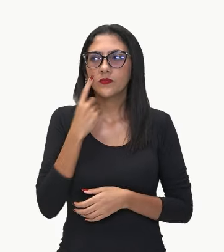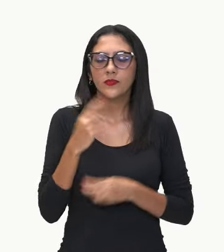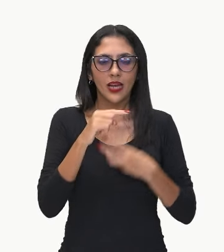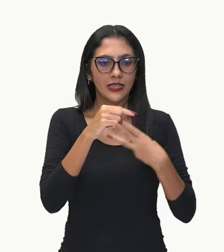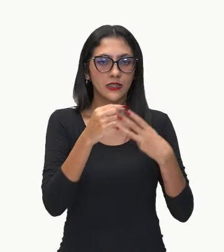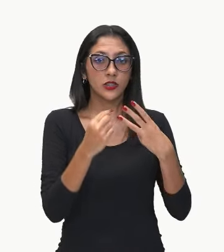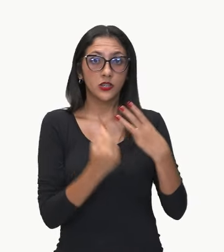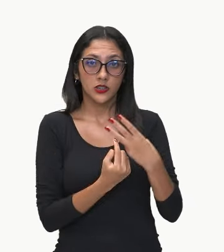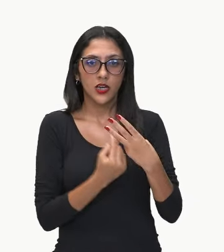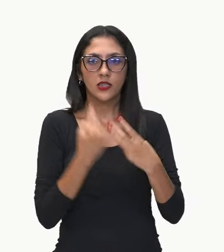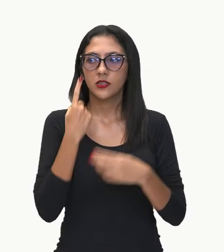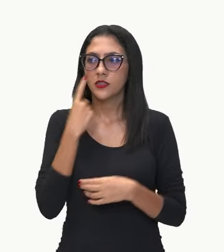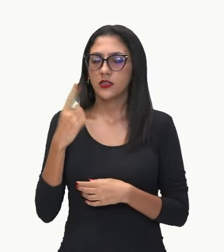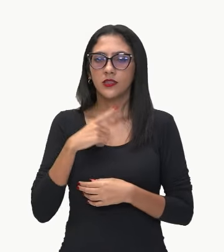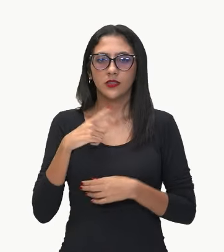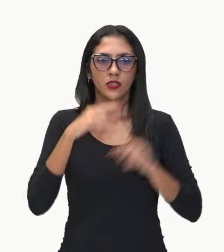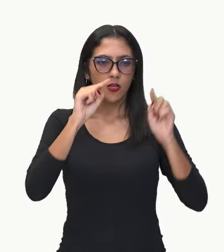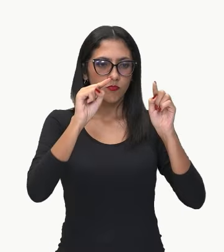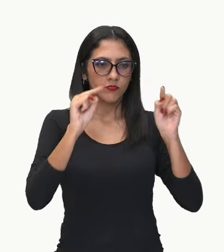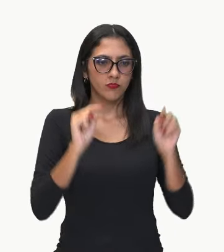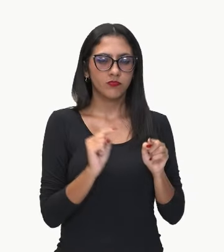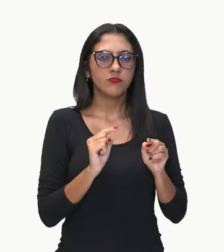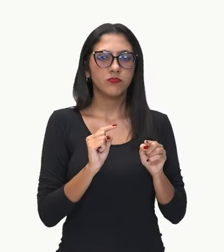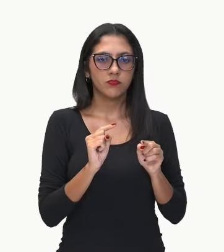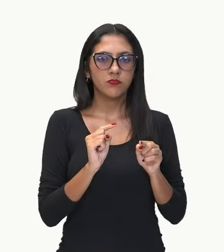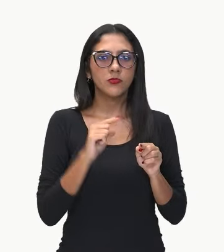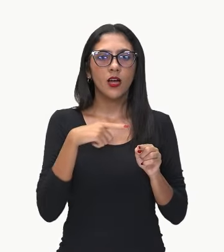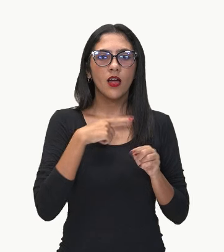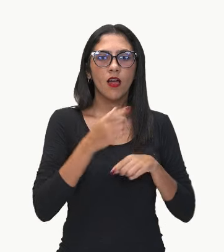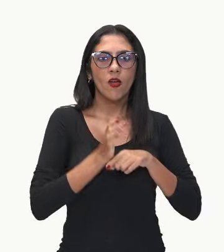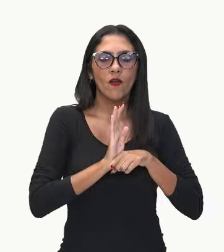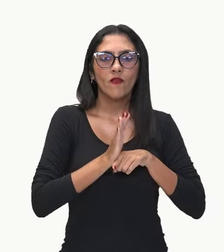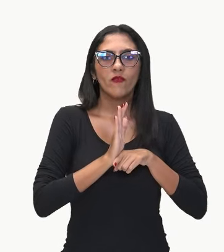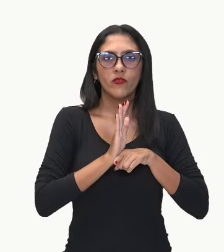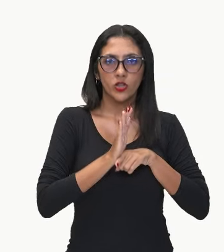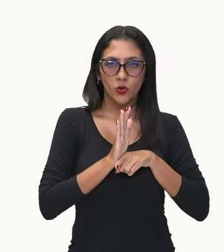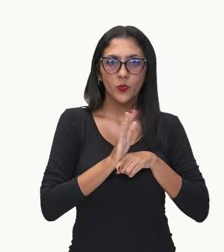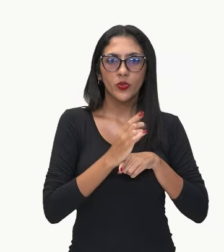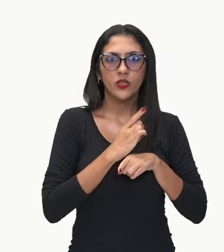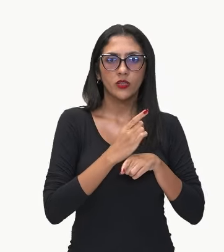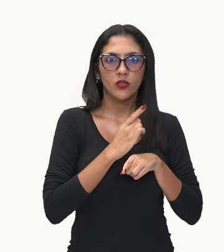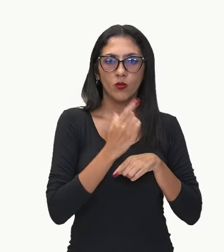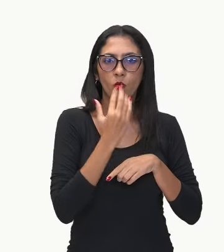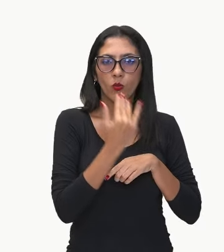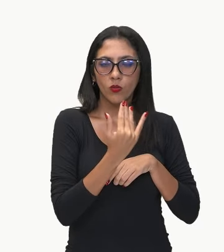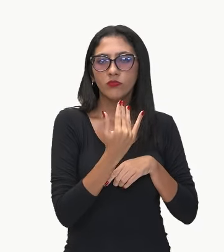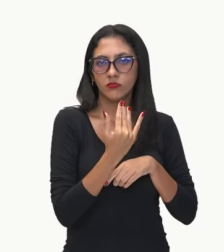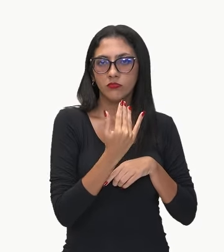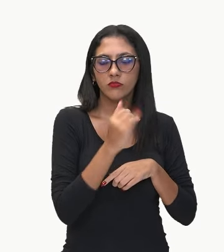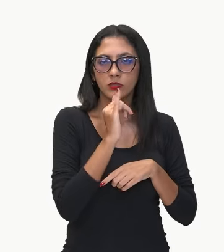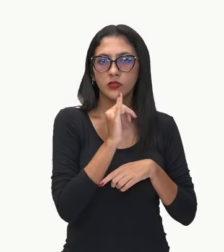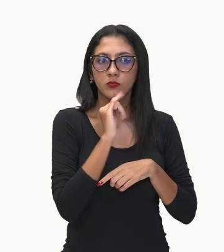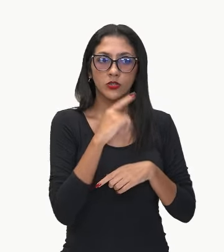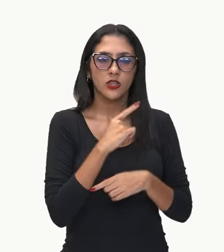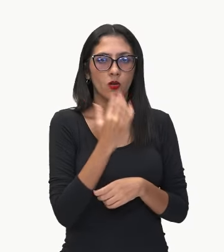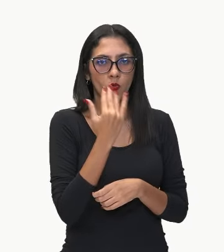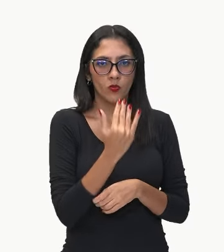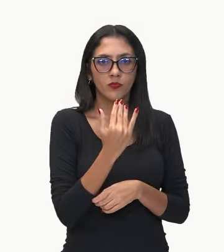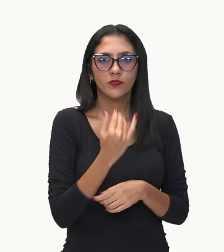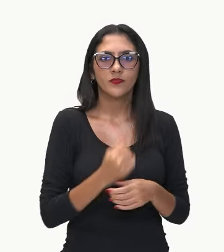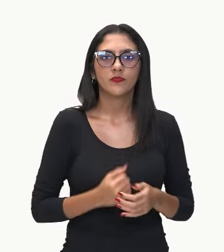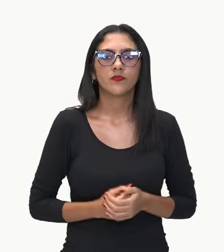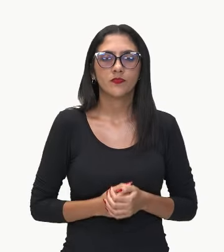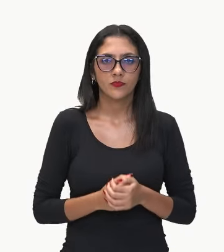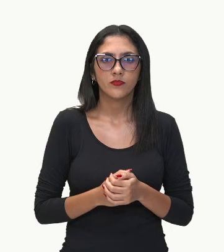entre parênteses, se referem a gêneros de filmes coloridos, não é? E que de todos esses filmes aí,